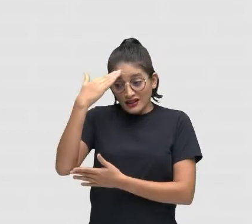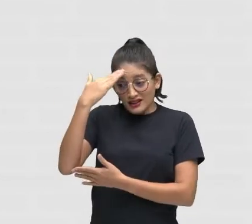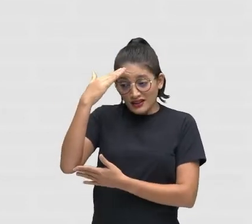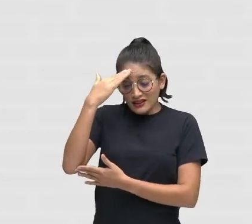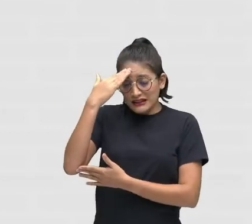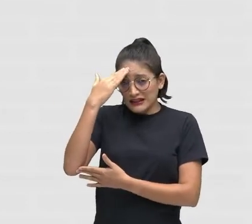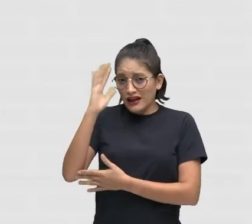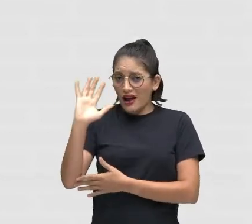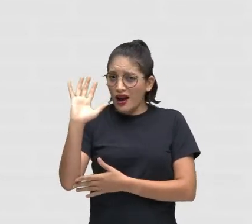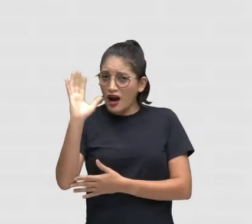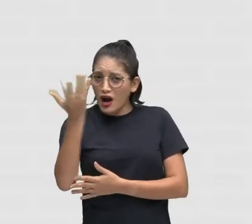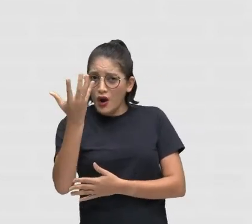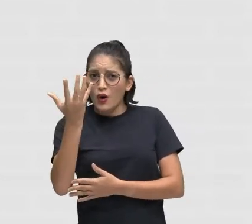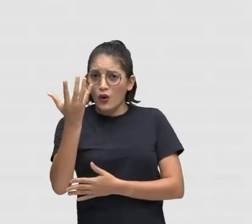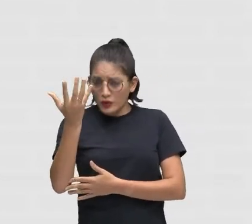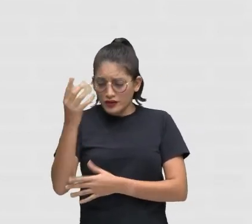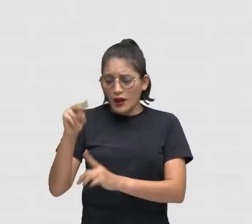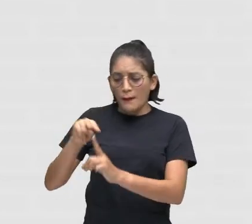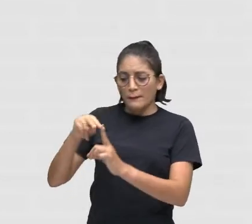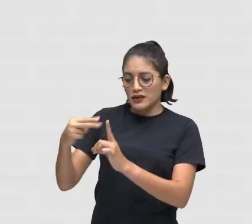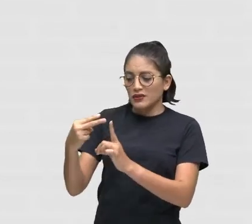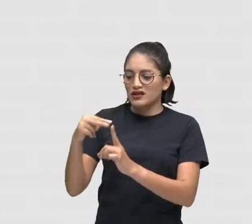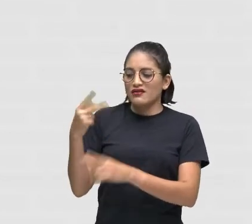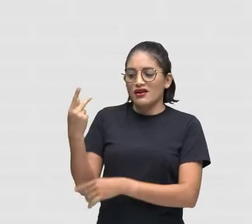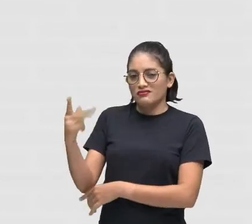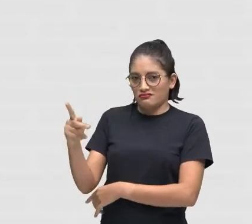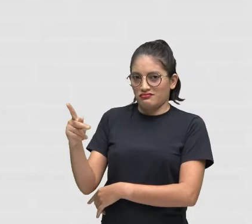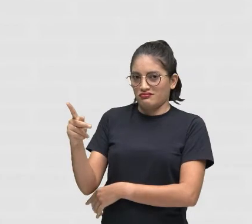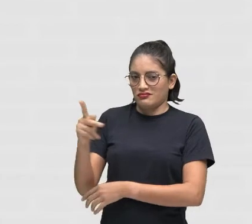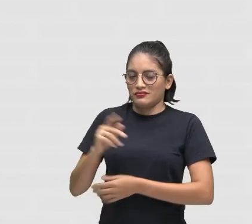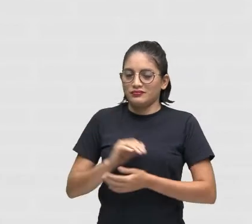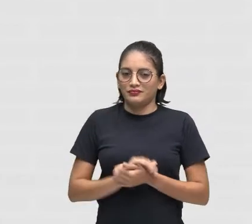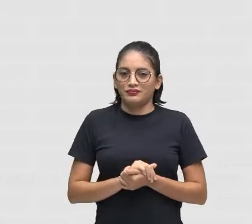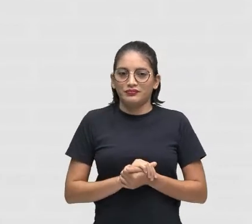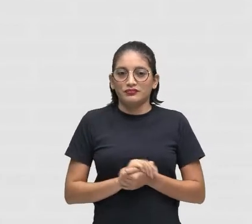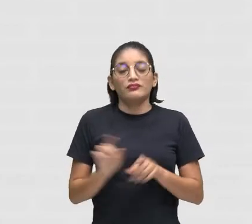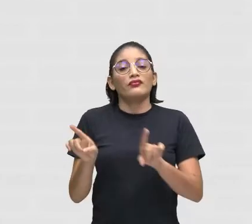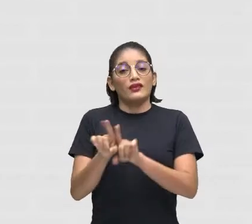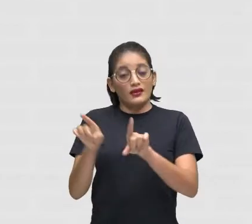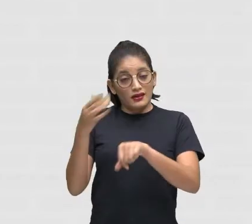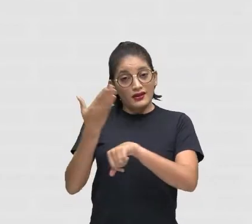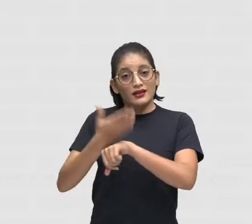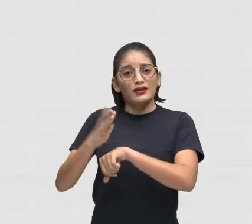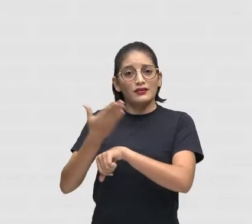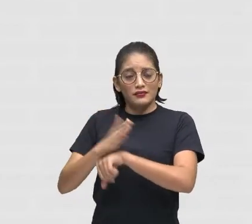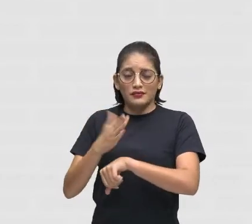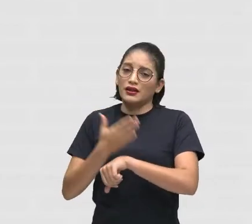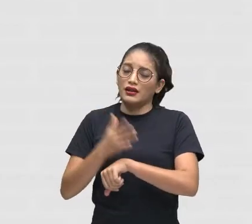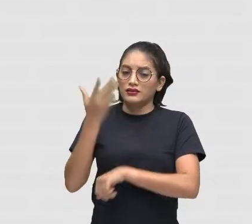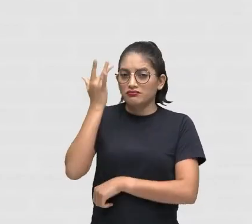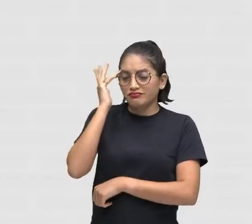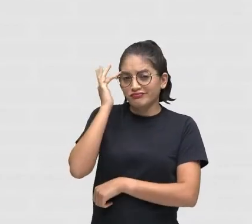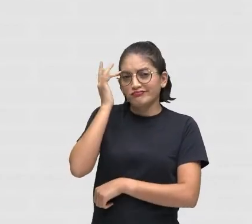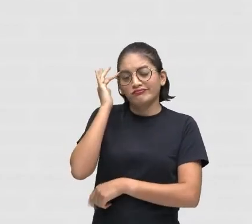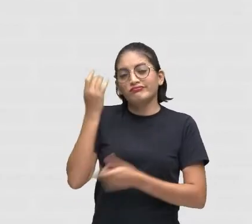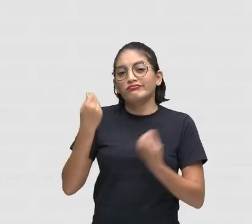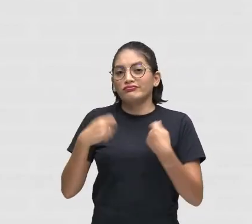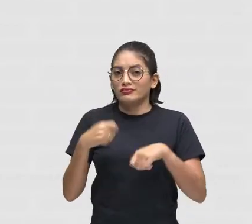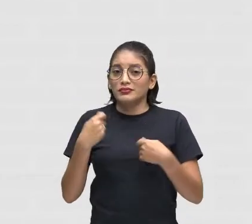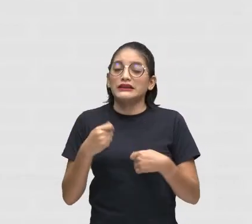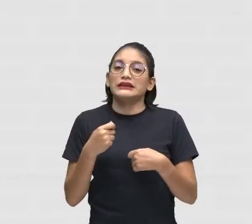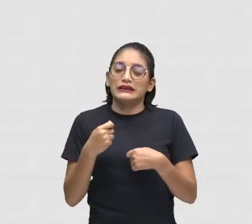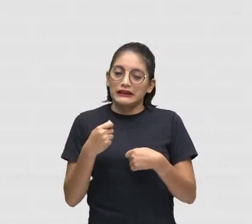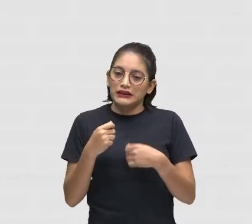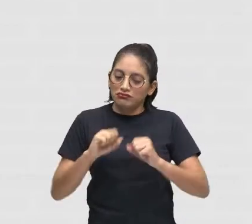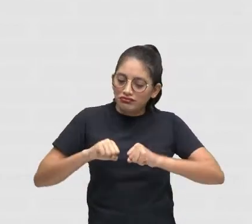situações A partir do ponto De vista Do outro É um exercício Que talvez A gente Precise fazer Um